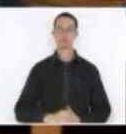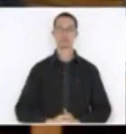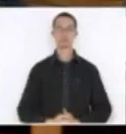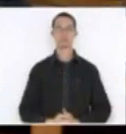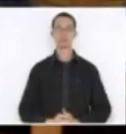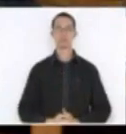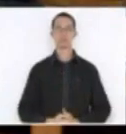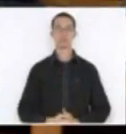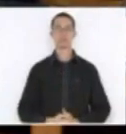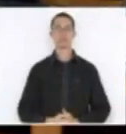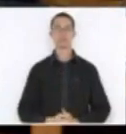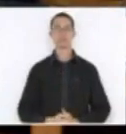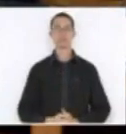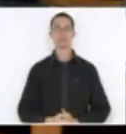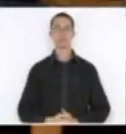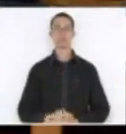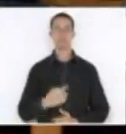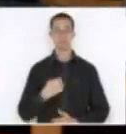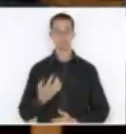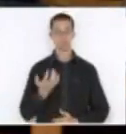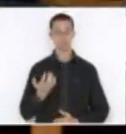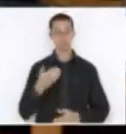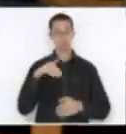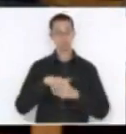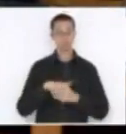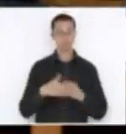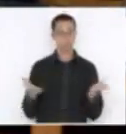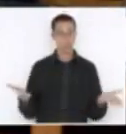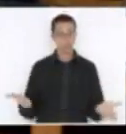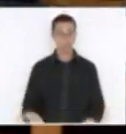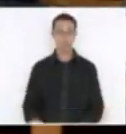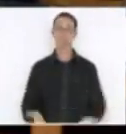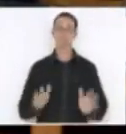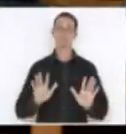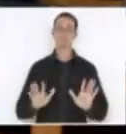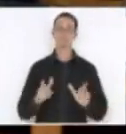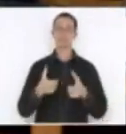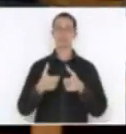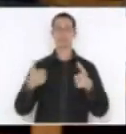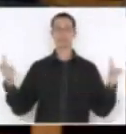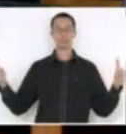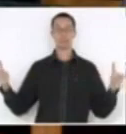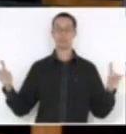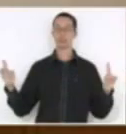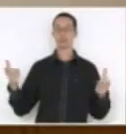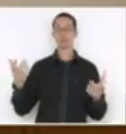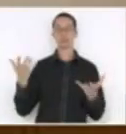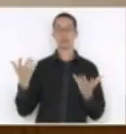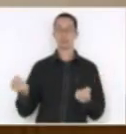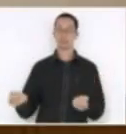Eu gostaria que fosse votado hoje, mas por decisão da maioria da bancada, sem rejeição também.